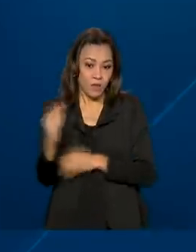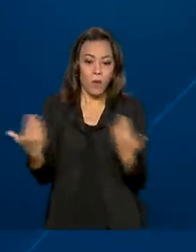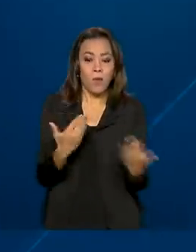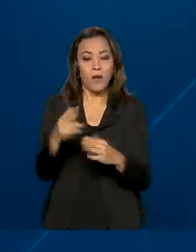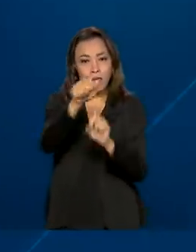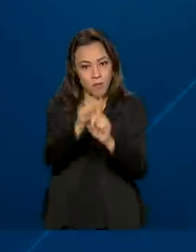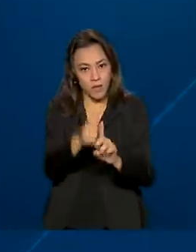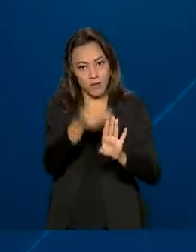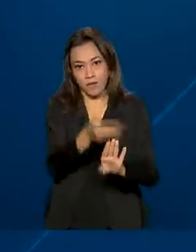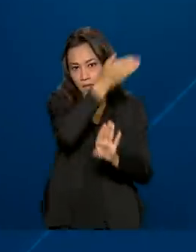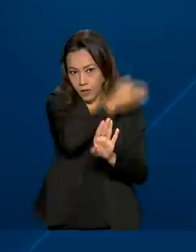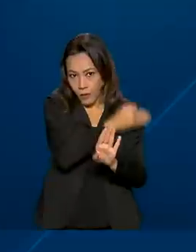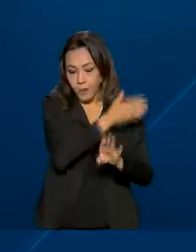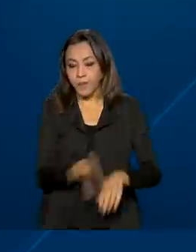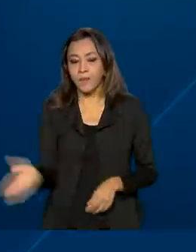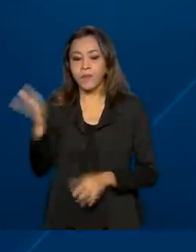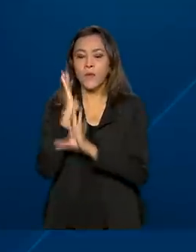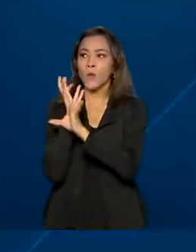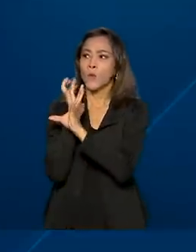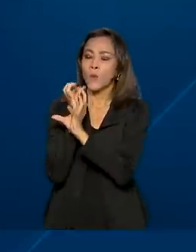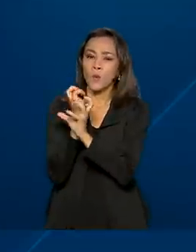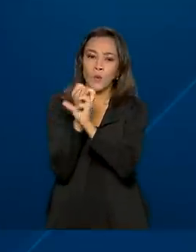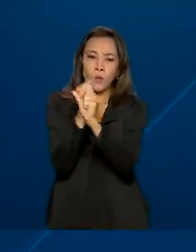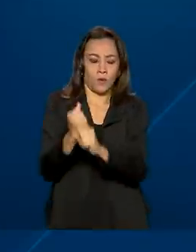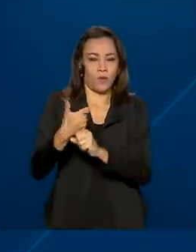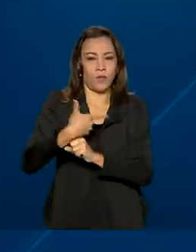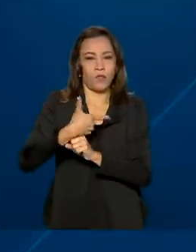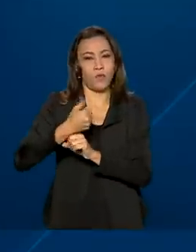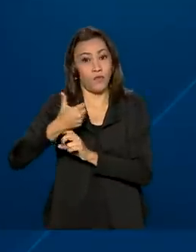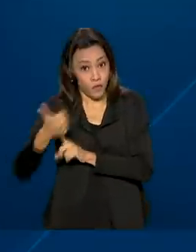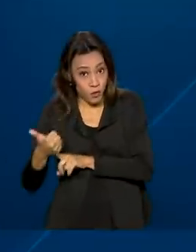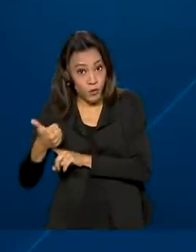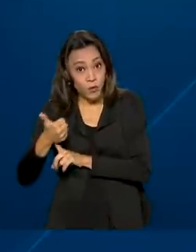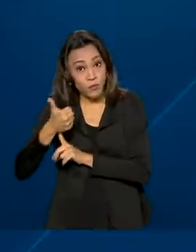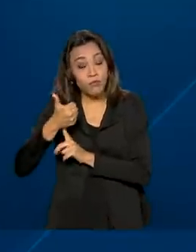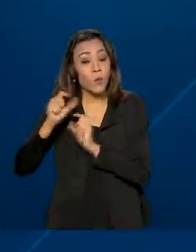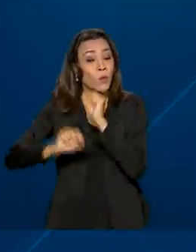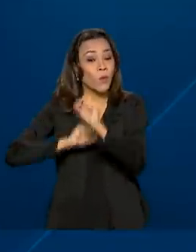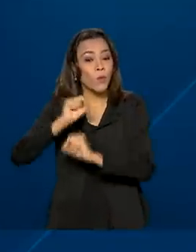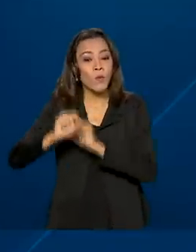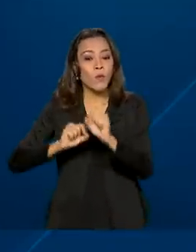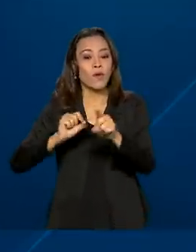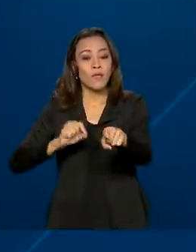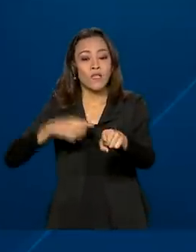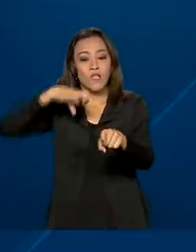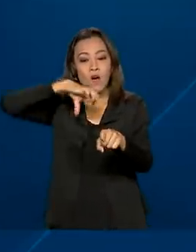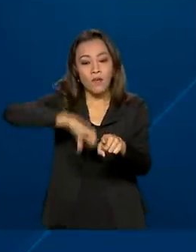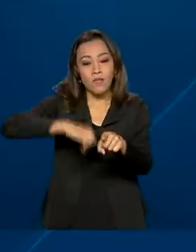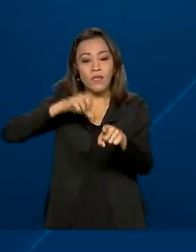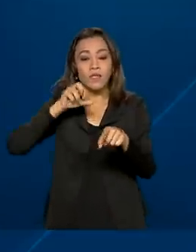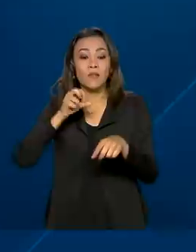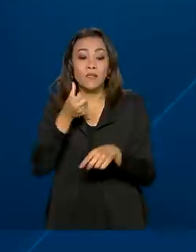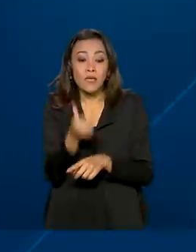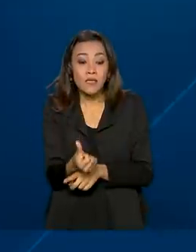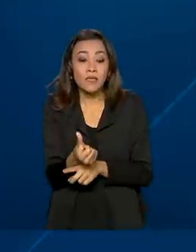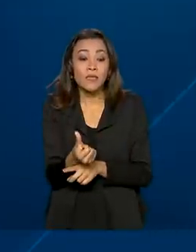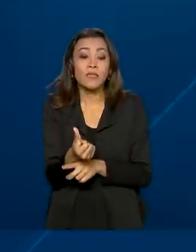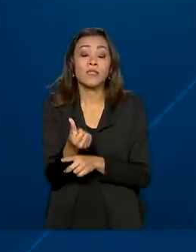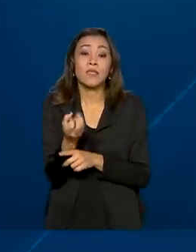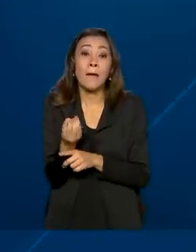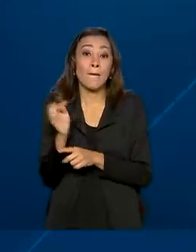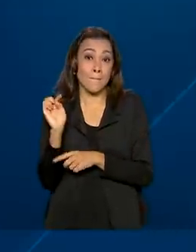anterior. No acumulado do ano de 2021, foi registrado saldo de cerca de 960 mil